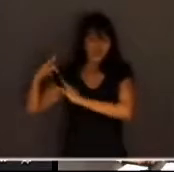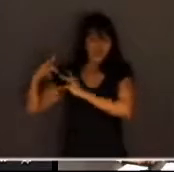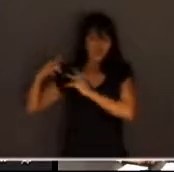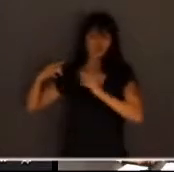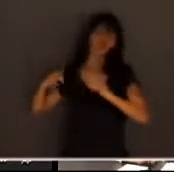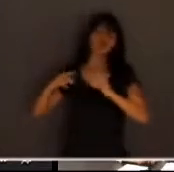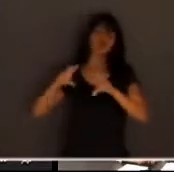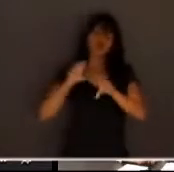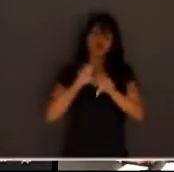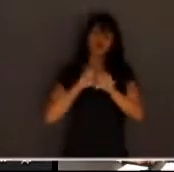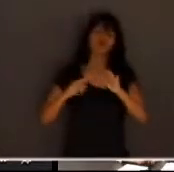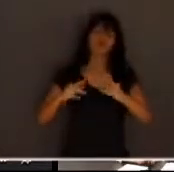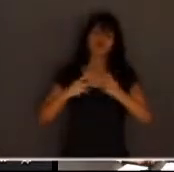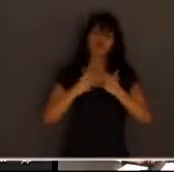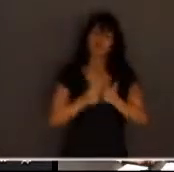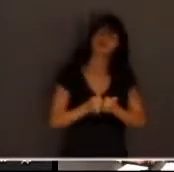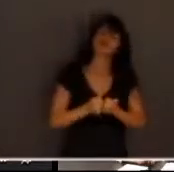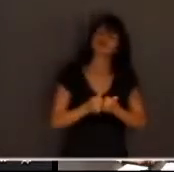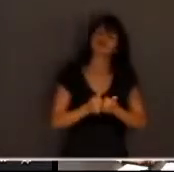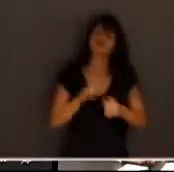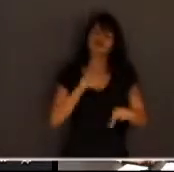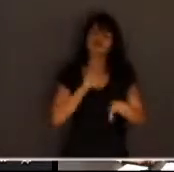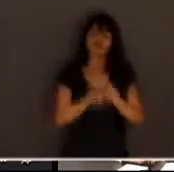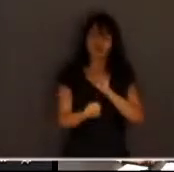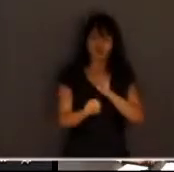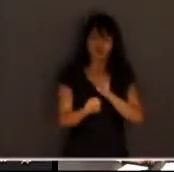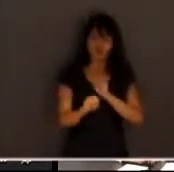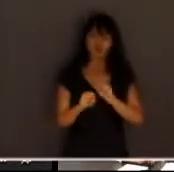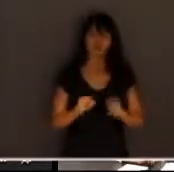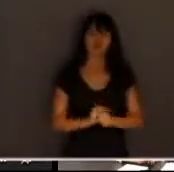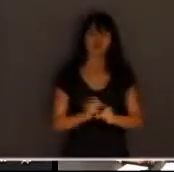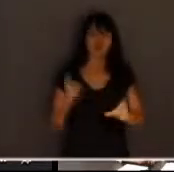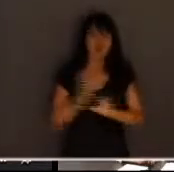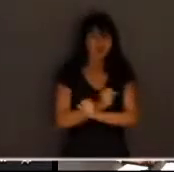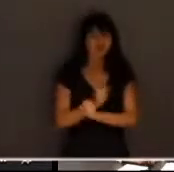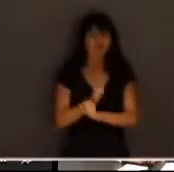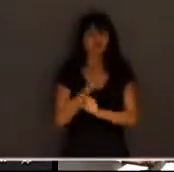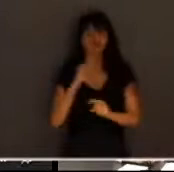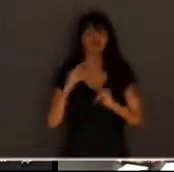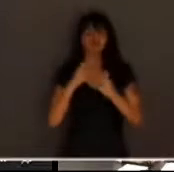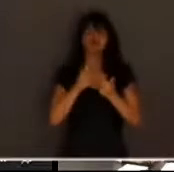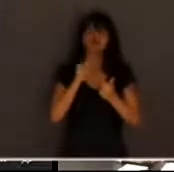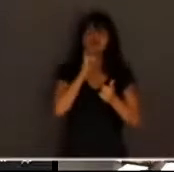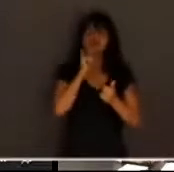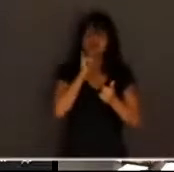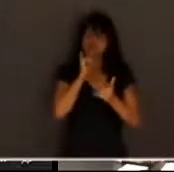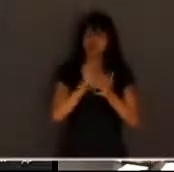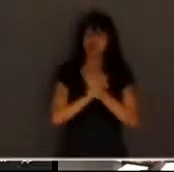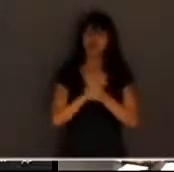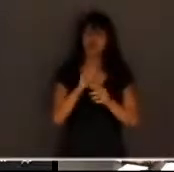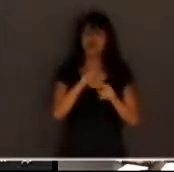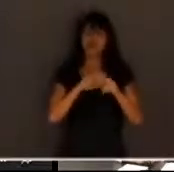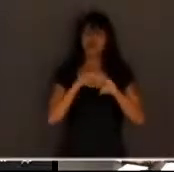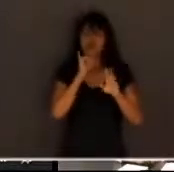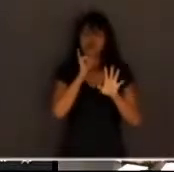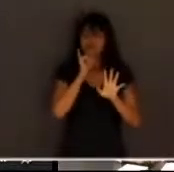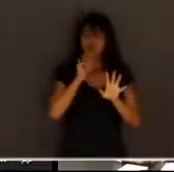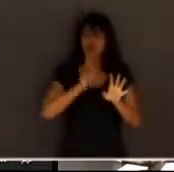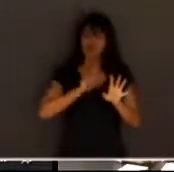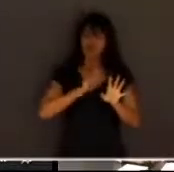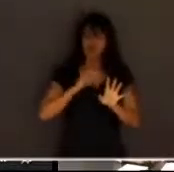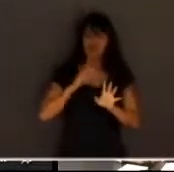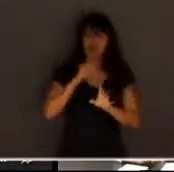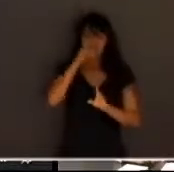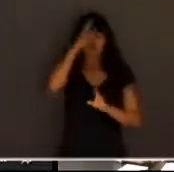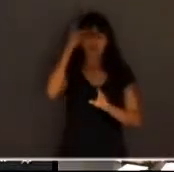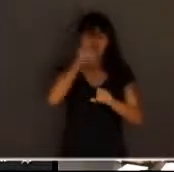tribunal do júri não é escudo para assassino seria um tanto incoerente um tanto desarrazoado o constituinte